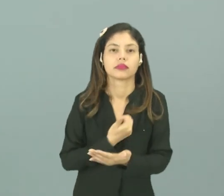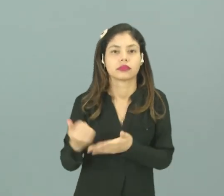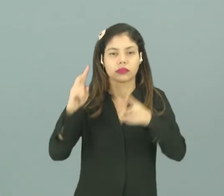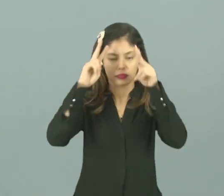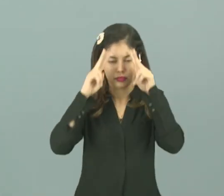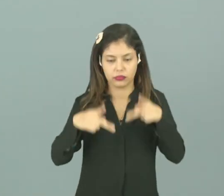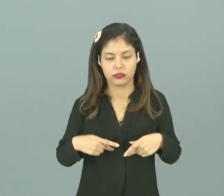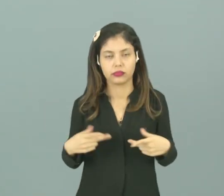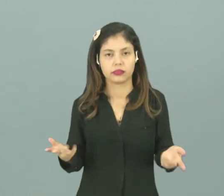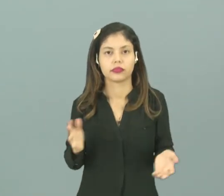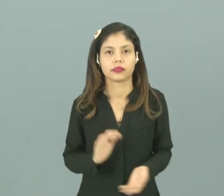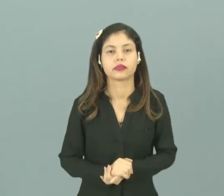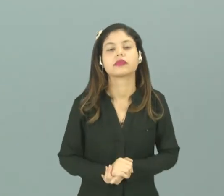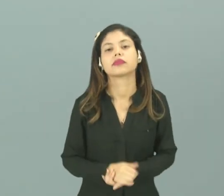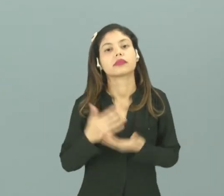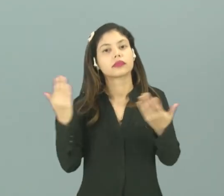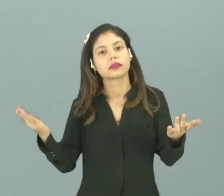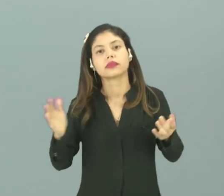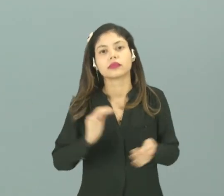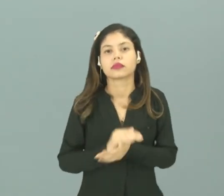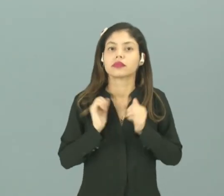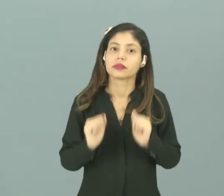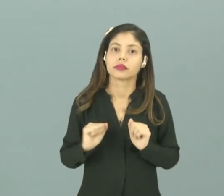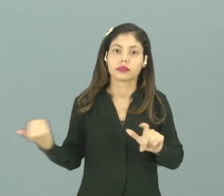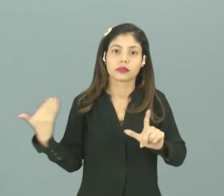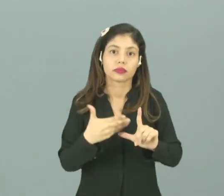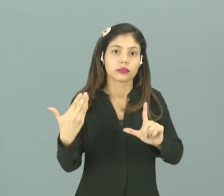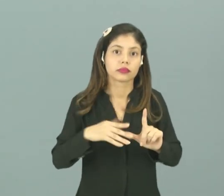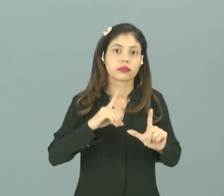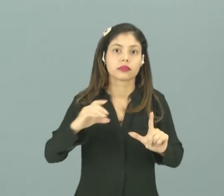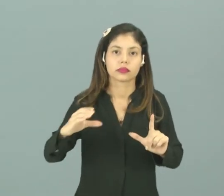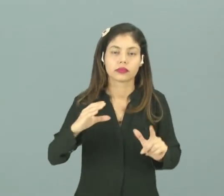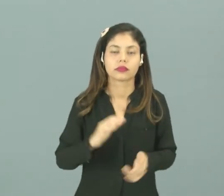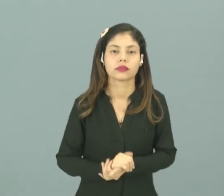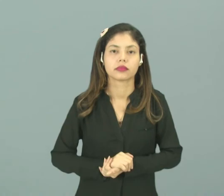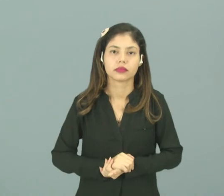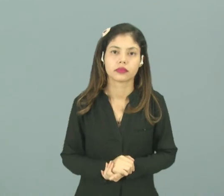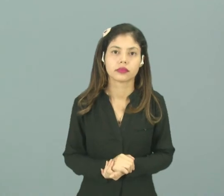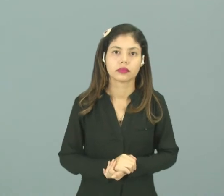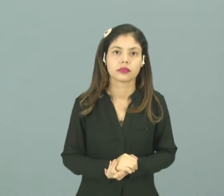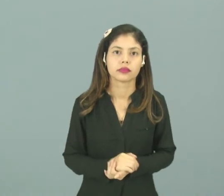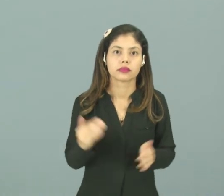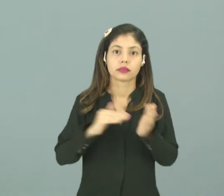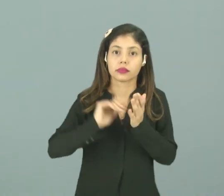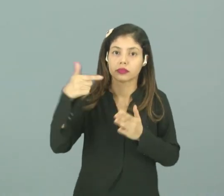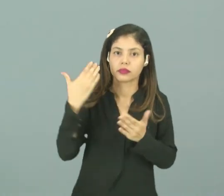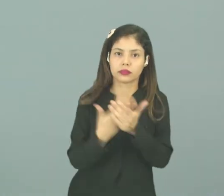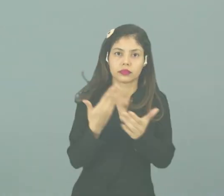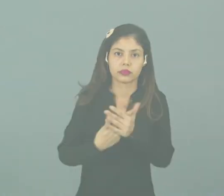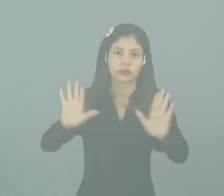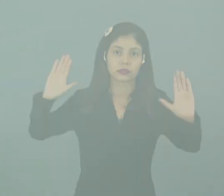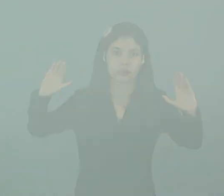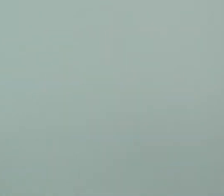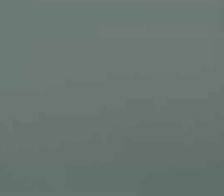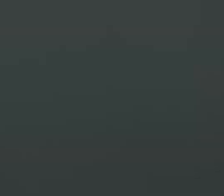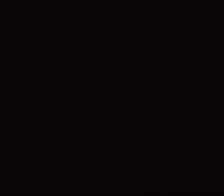humanas. Então é isso, vocês podem acessar essa aula mais vezes lá na plataforma Eduque. E até a próxima aula.